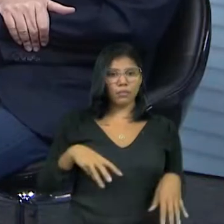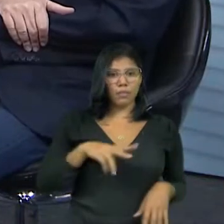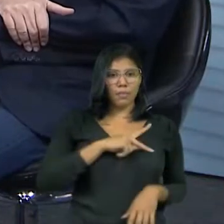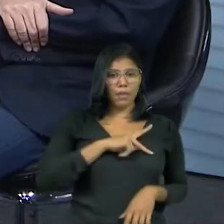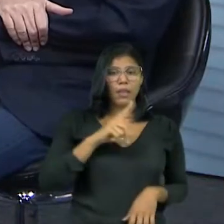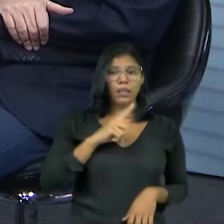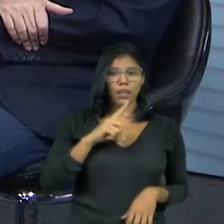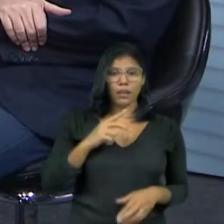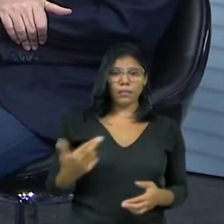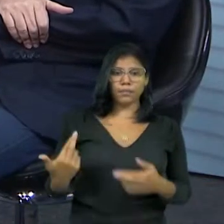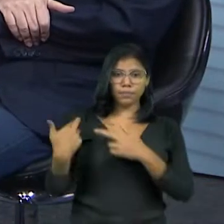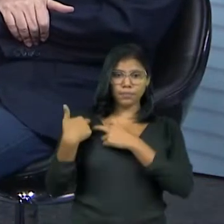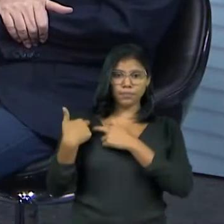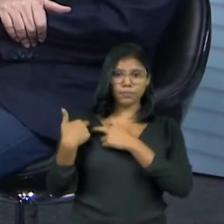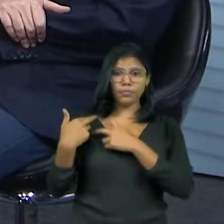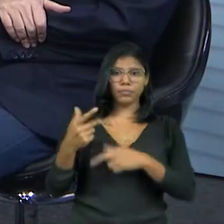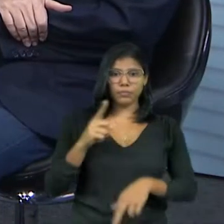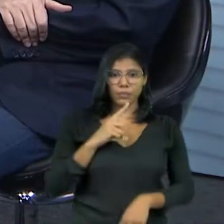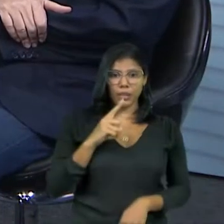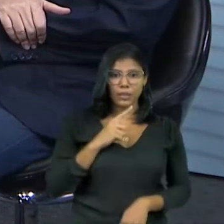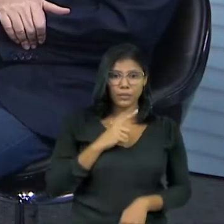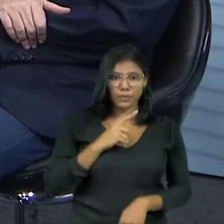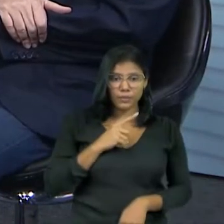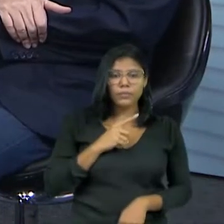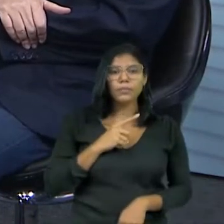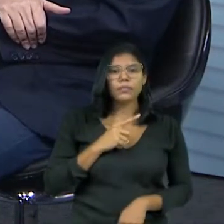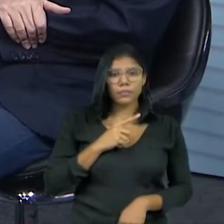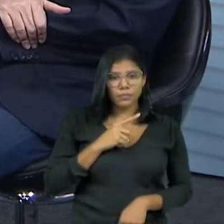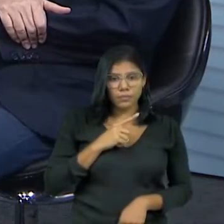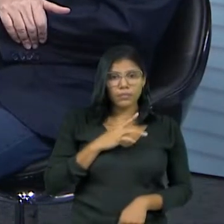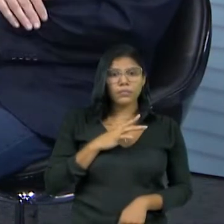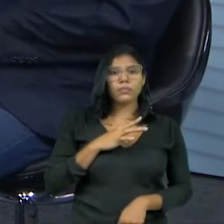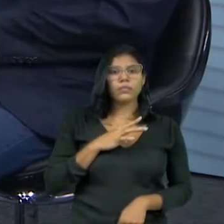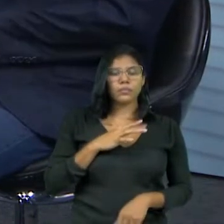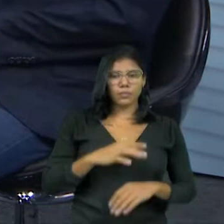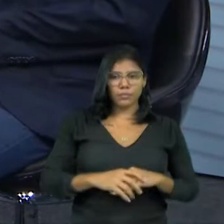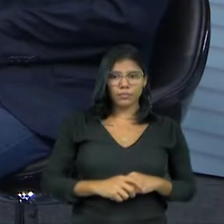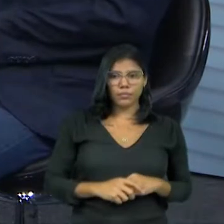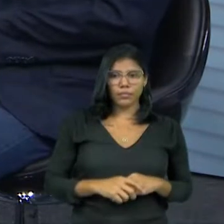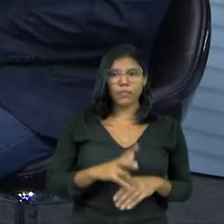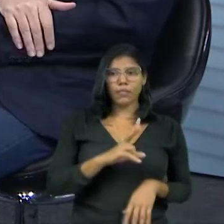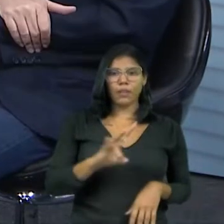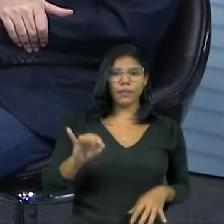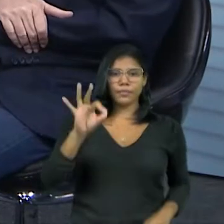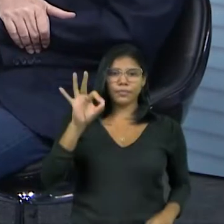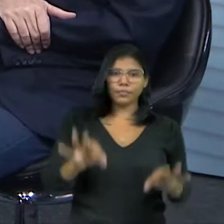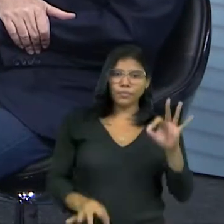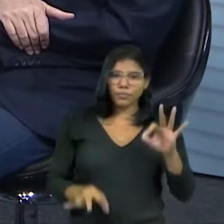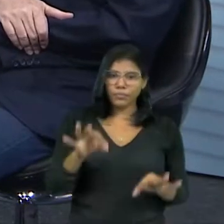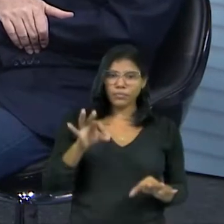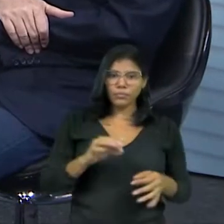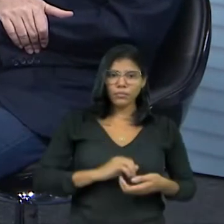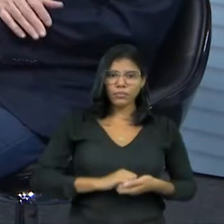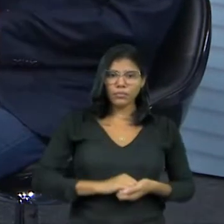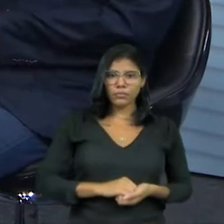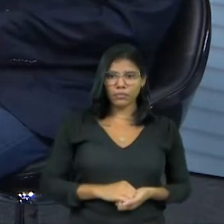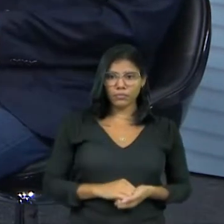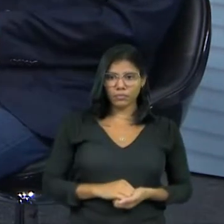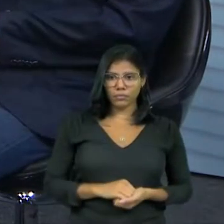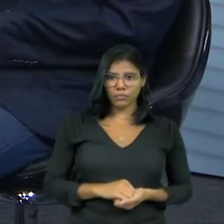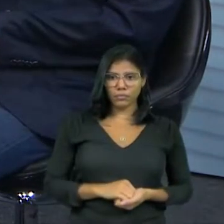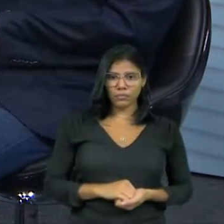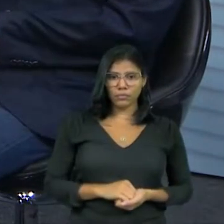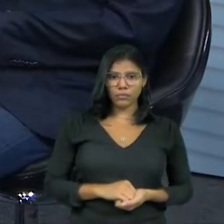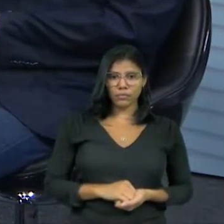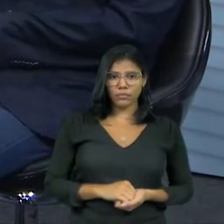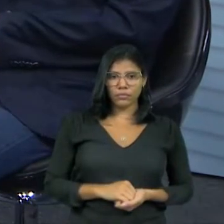fiscal da lei. Como fiscal da lei de entrar com a representação, com a ação. Aí vai ser julgado pelo tribunal. E aí vai ser julgado pelo tribunal. Se a